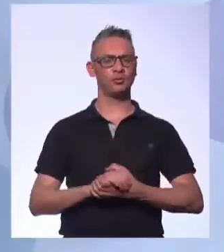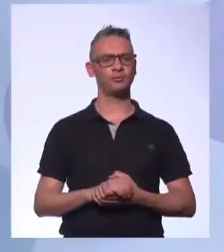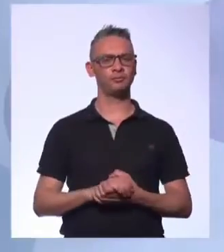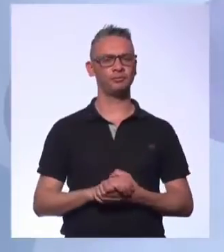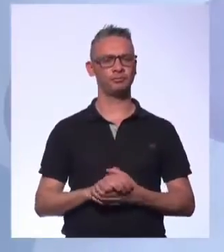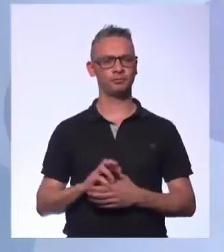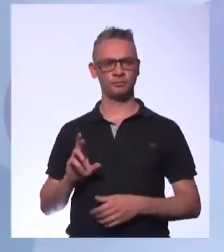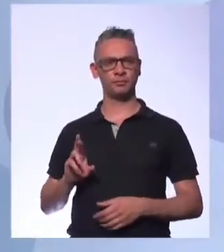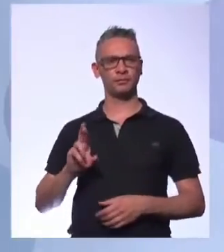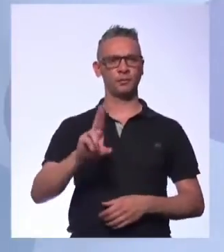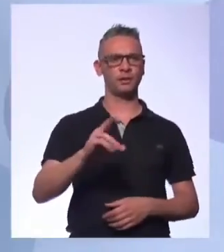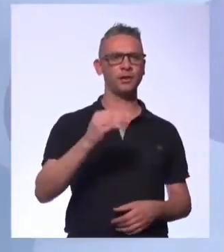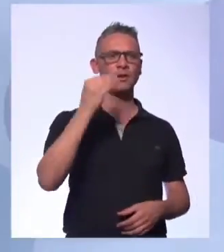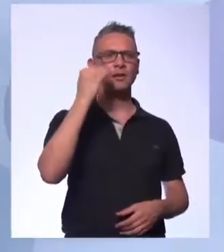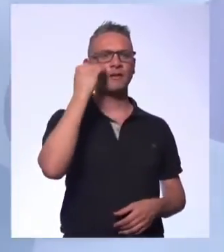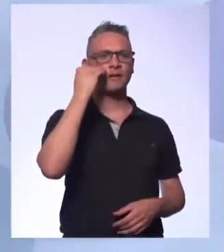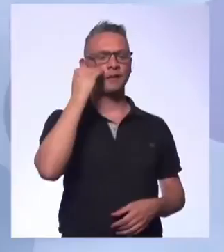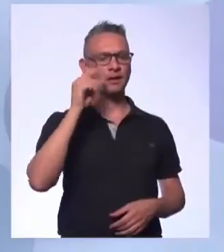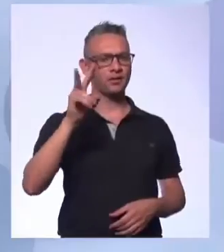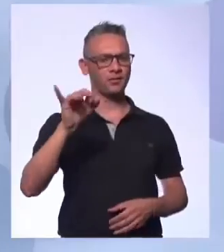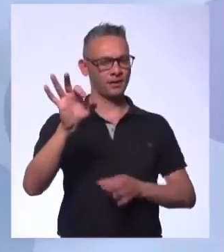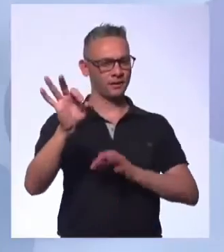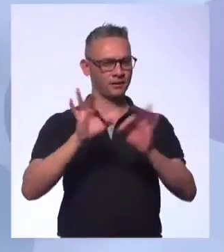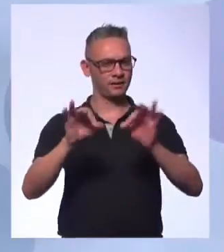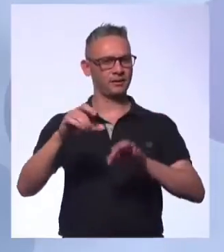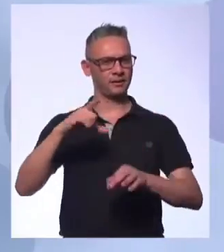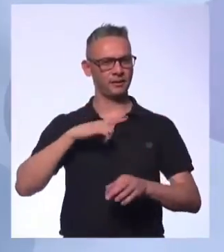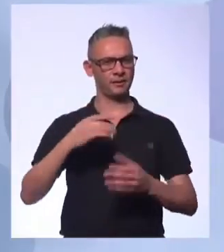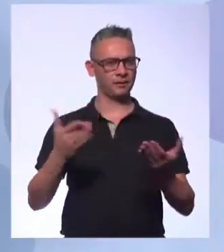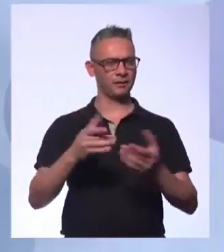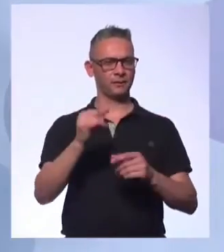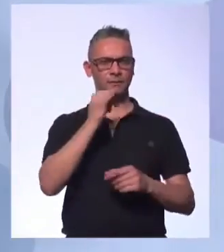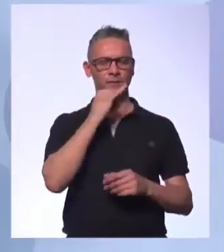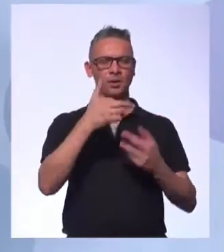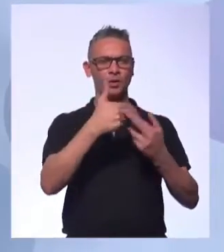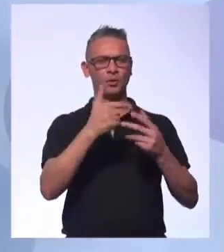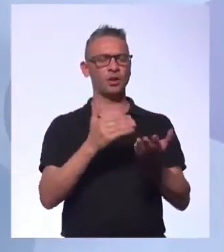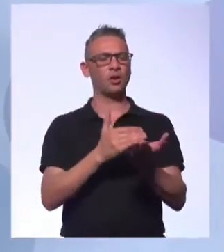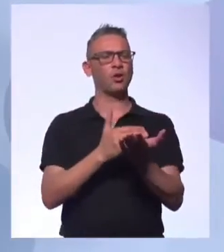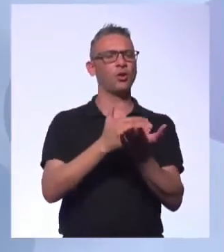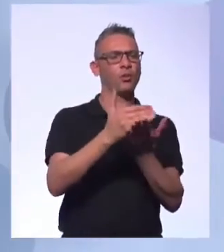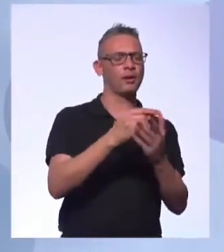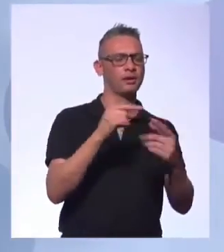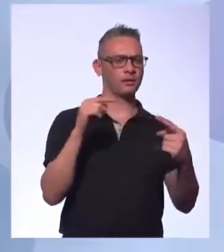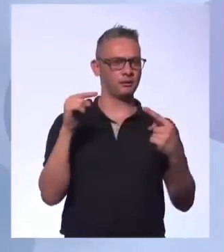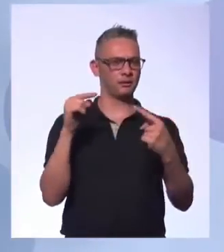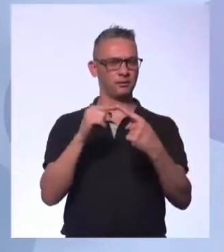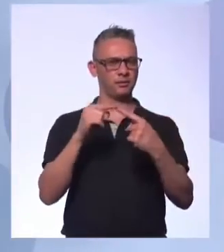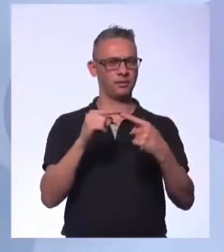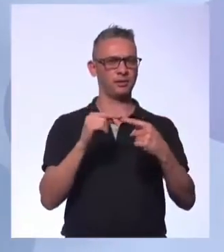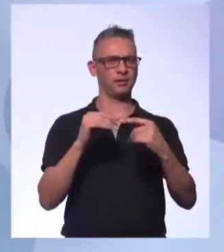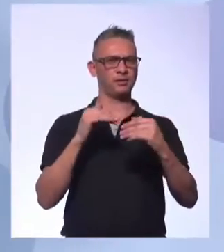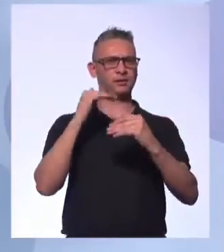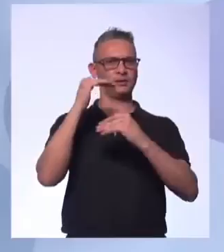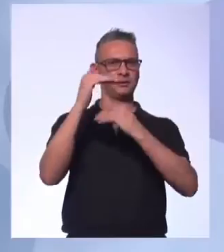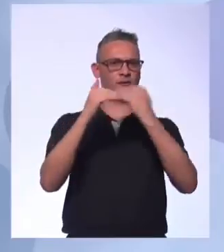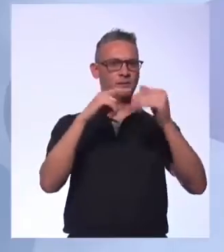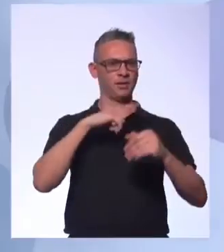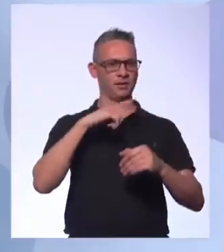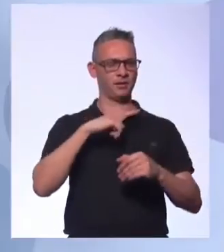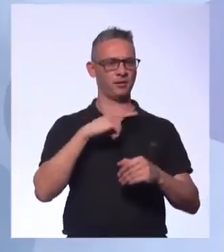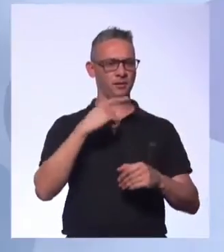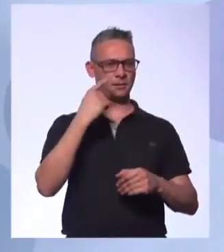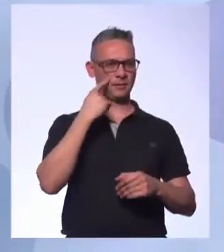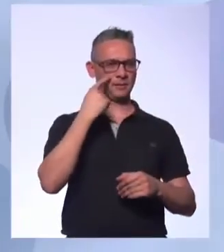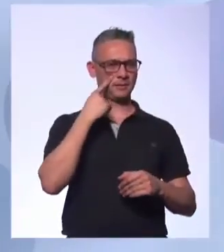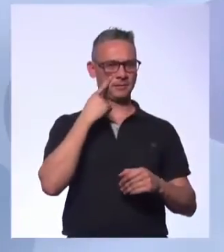responder, inclusive, num teste que a gente vai fazer já já com vocês. Ah, que bacana. Porque são coisas que a gente começa a associar no nosso desenvolvimento. Estou dando spoiler. Está dando